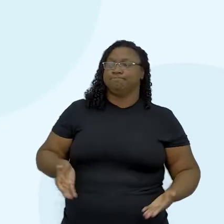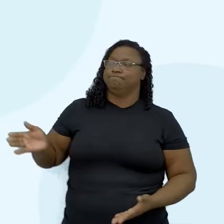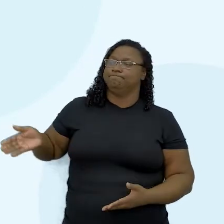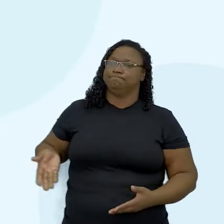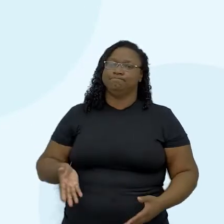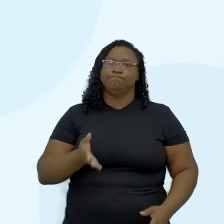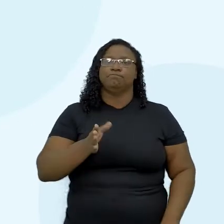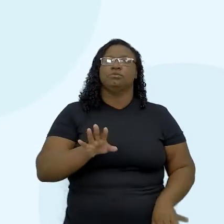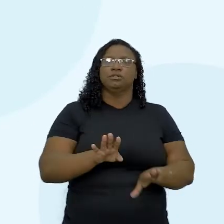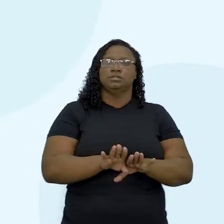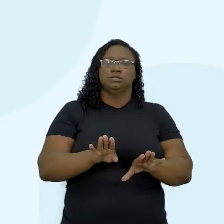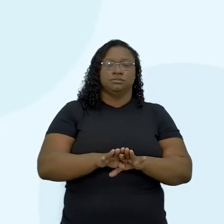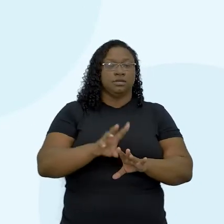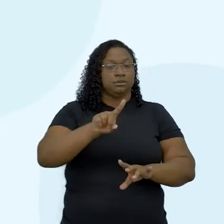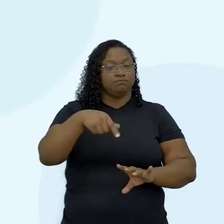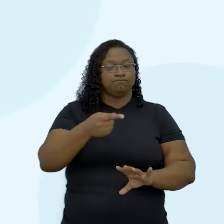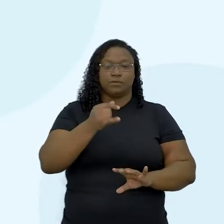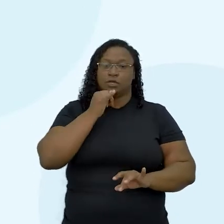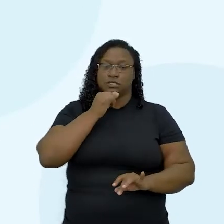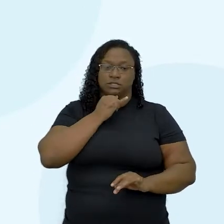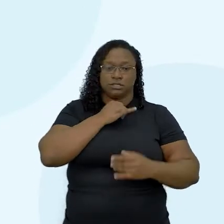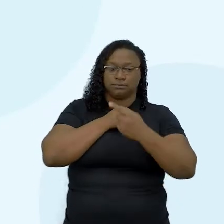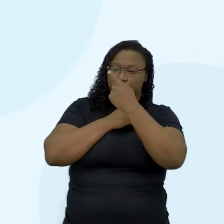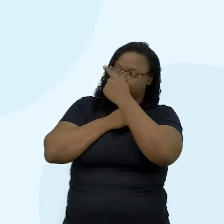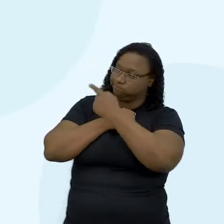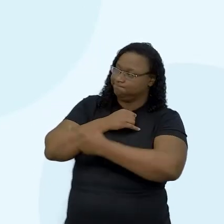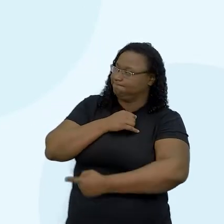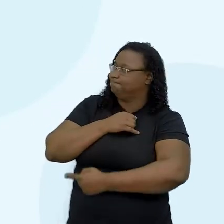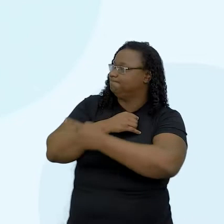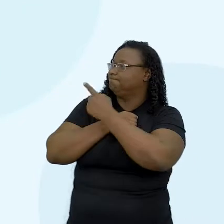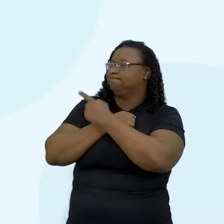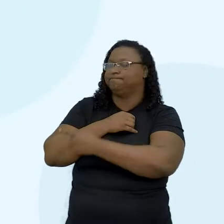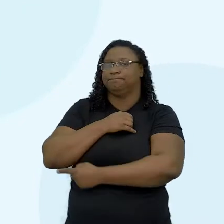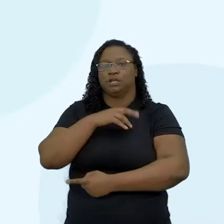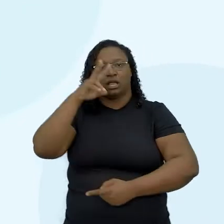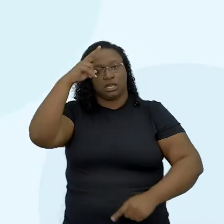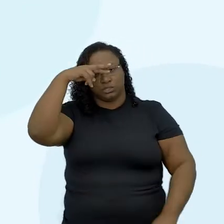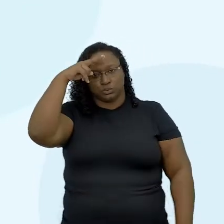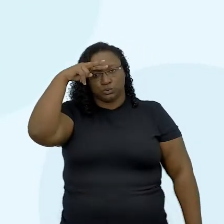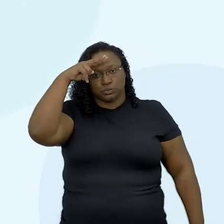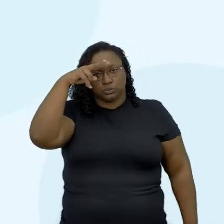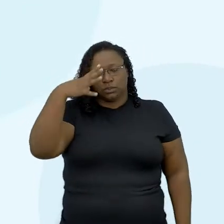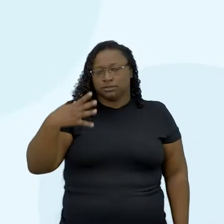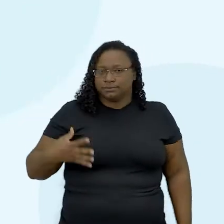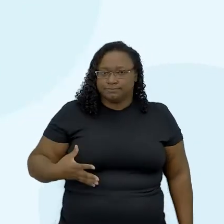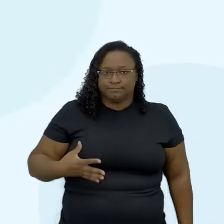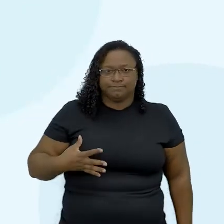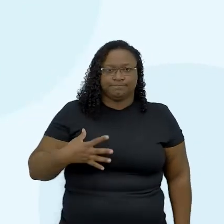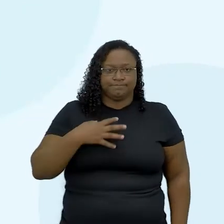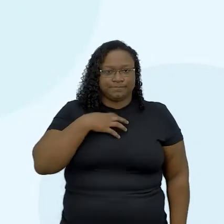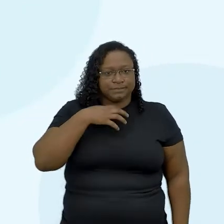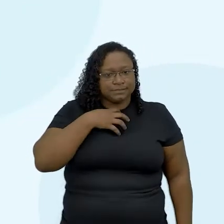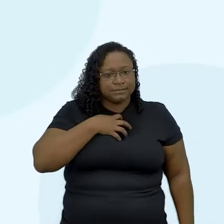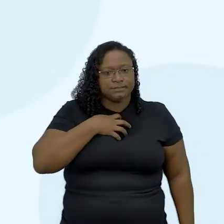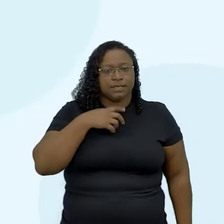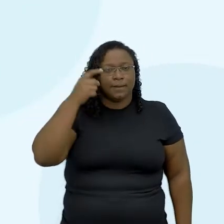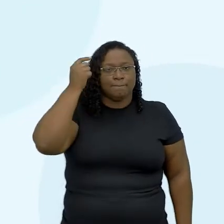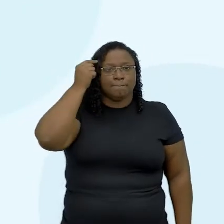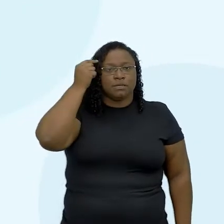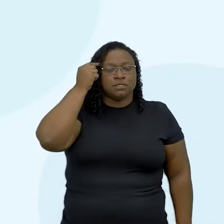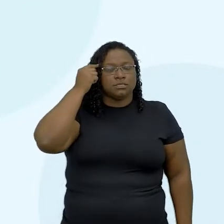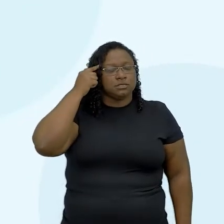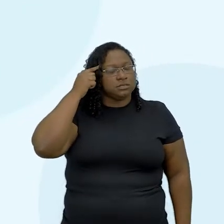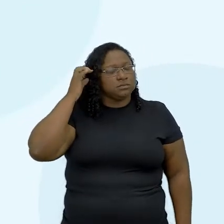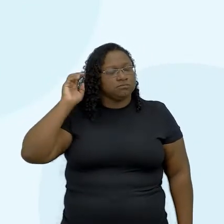também outros exemplos históricos que são extremamente sintomáticos para a gente pensar a